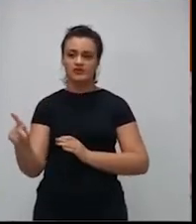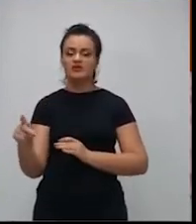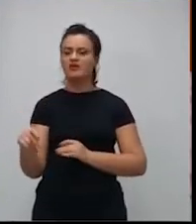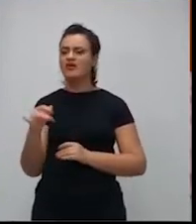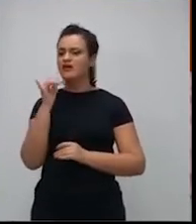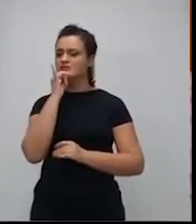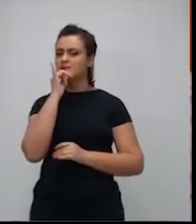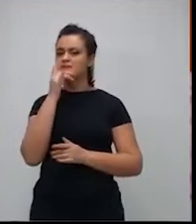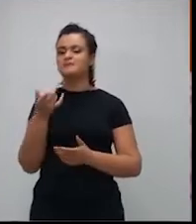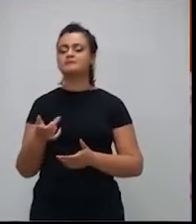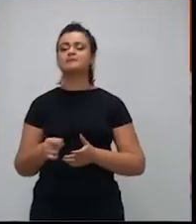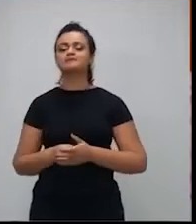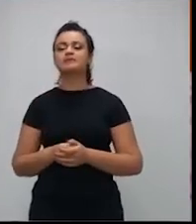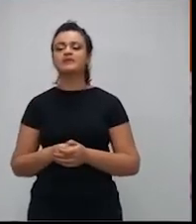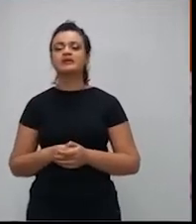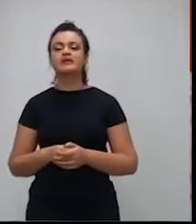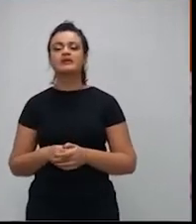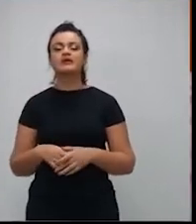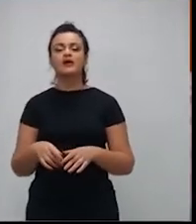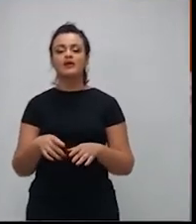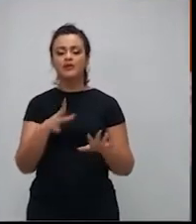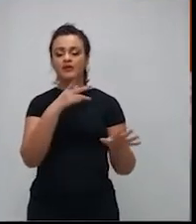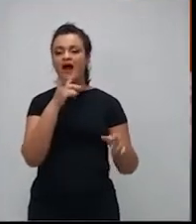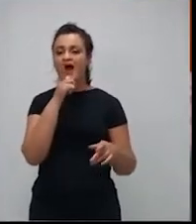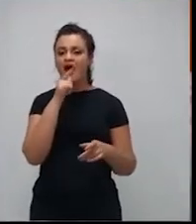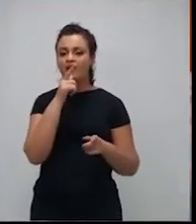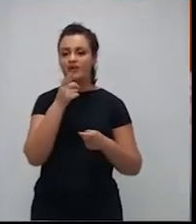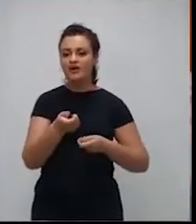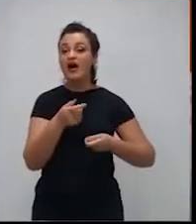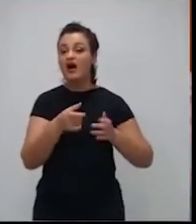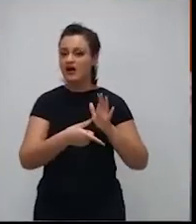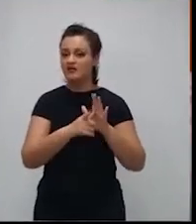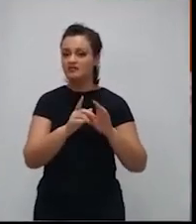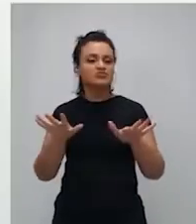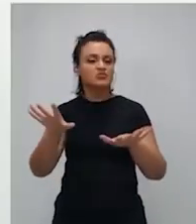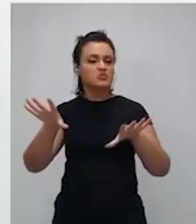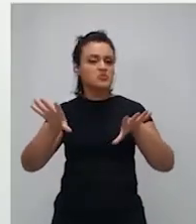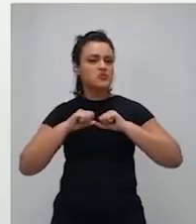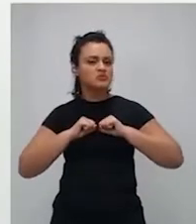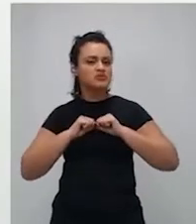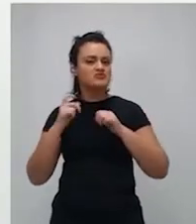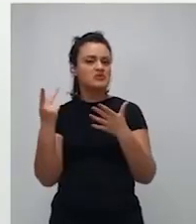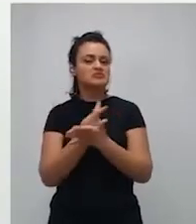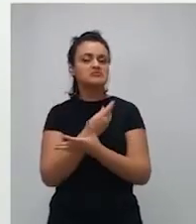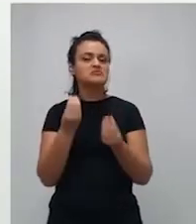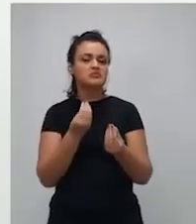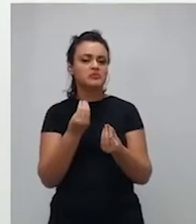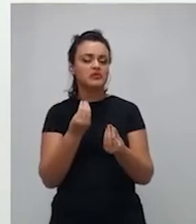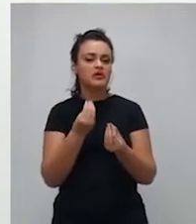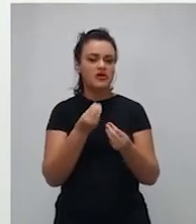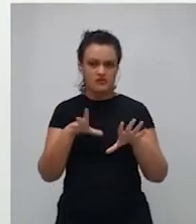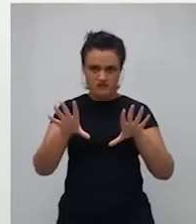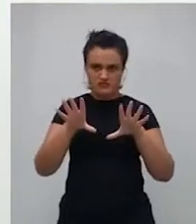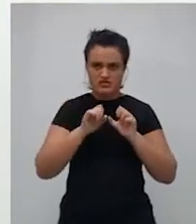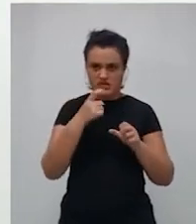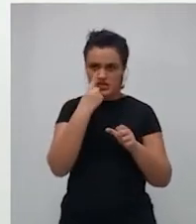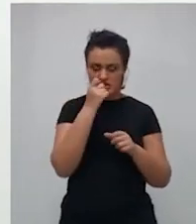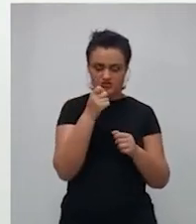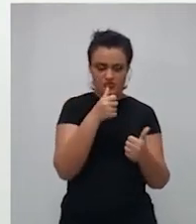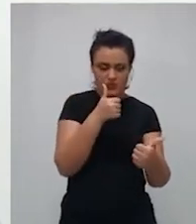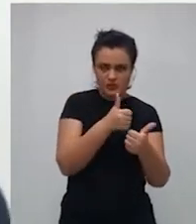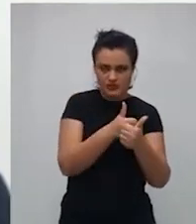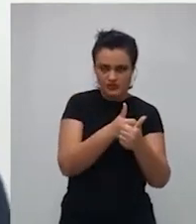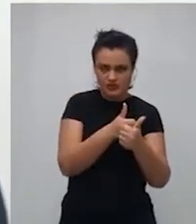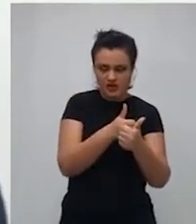painel. A professora e pesquisadora da Universidade de Brasília, Sueli Mar Araújo, e a presidente da Companhia Ambiental do Estado